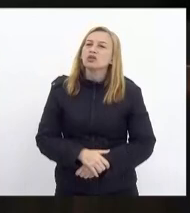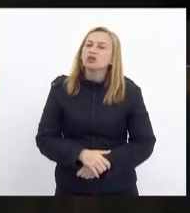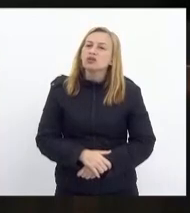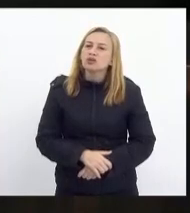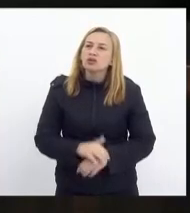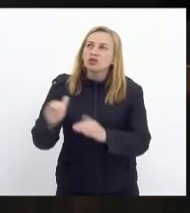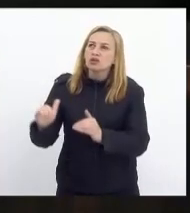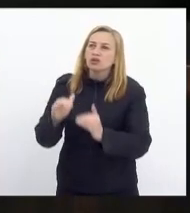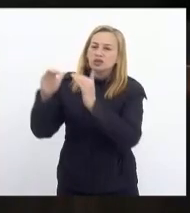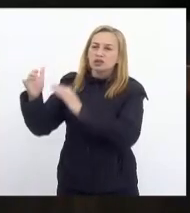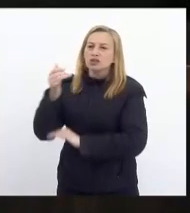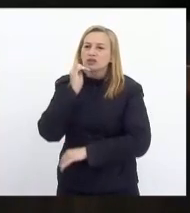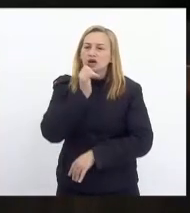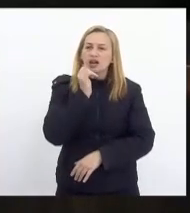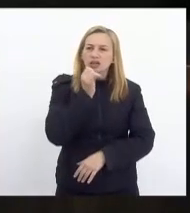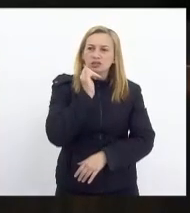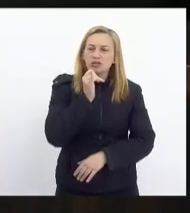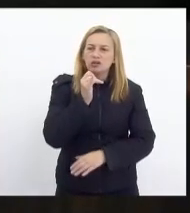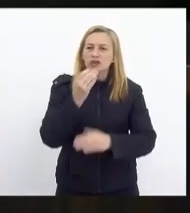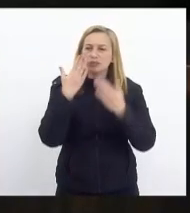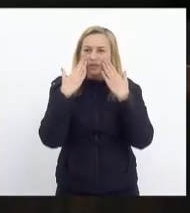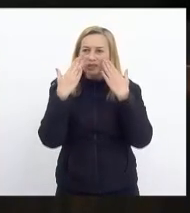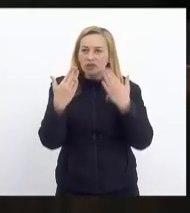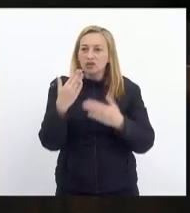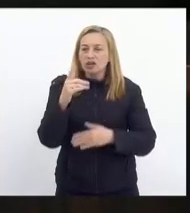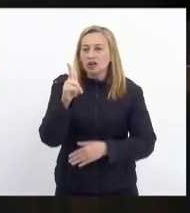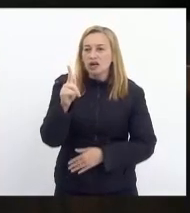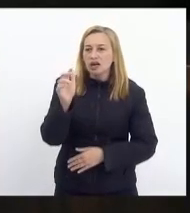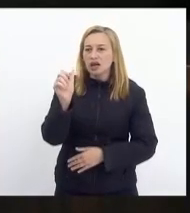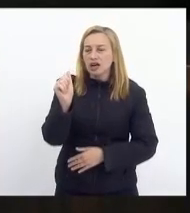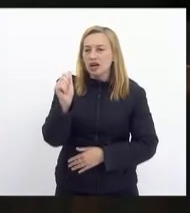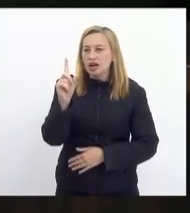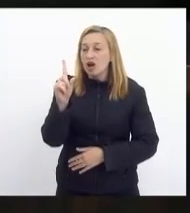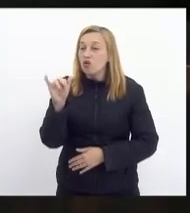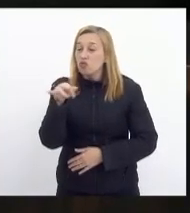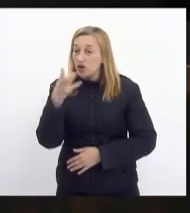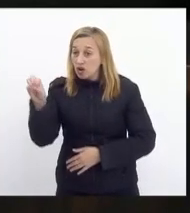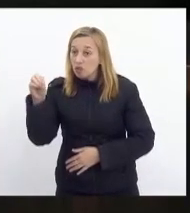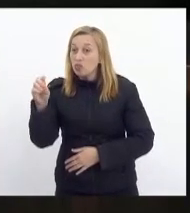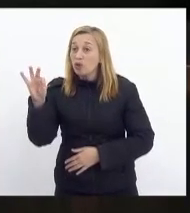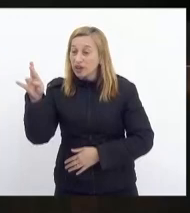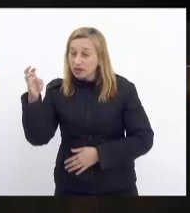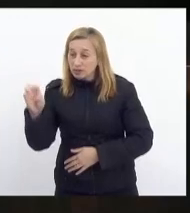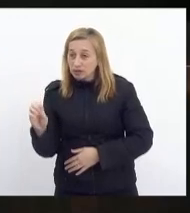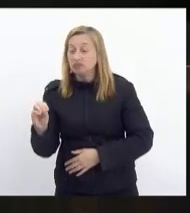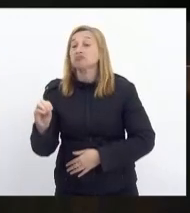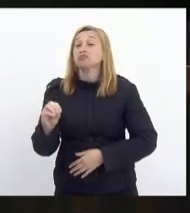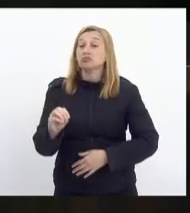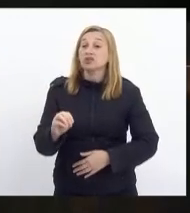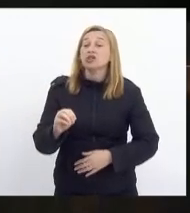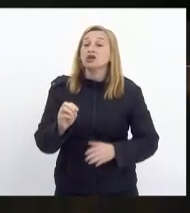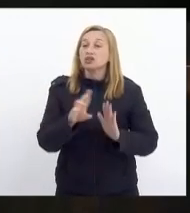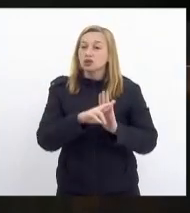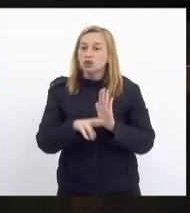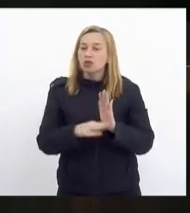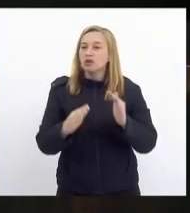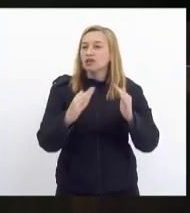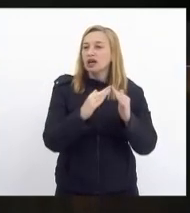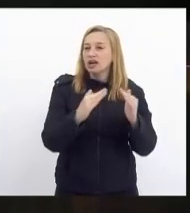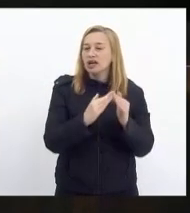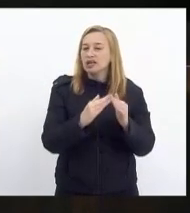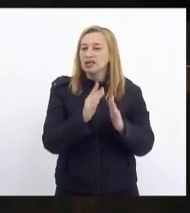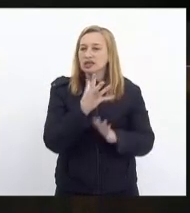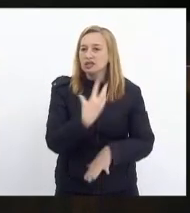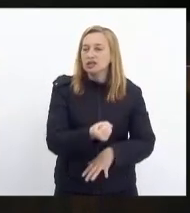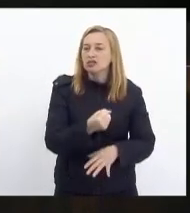excelentíssimo narrador e apresentador Galvão Bueno. Pareceria da comissão de normas internas e proposições externas favoráveis. Relatou o deputado